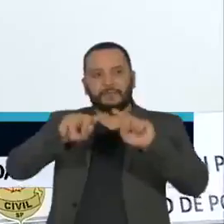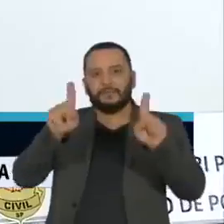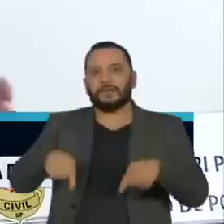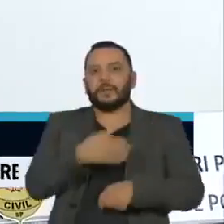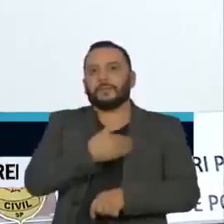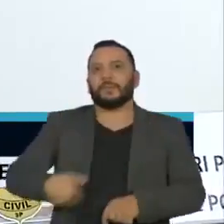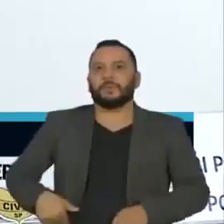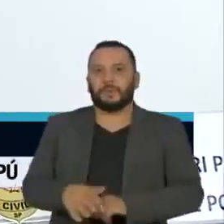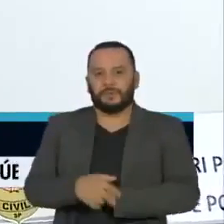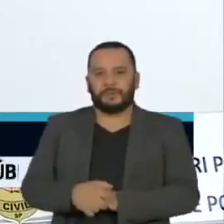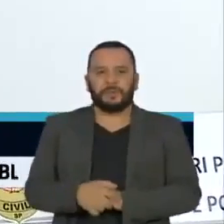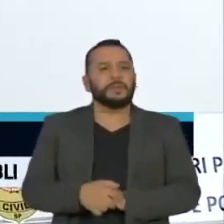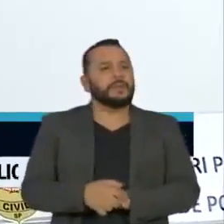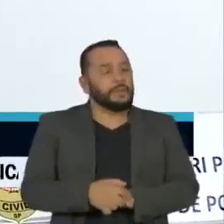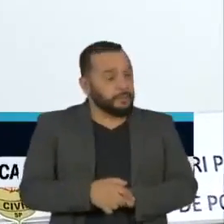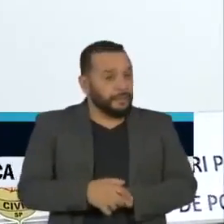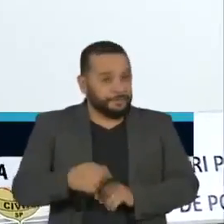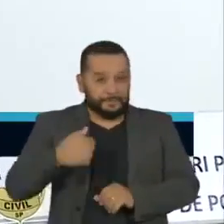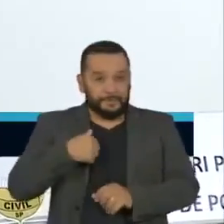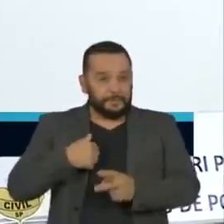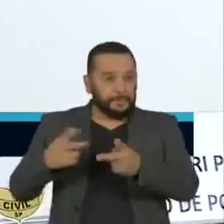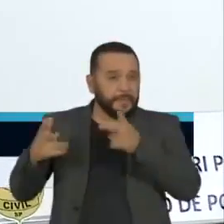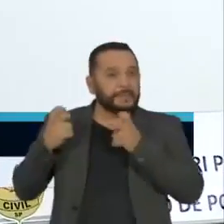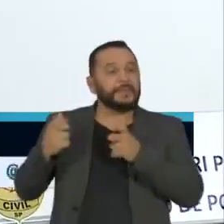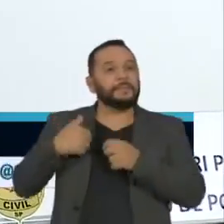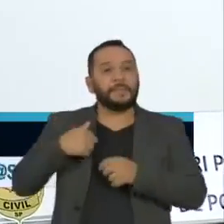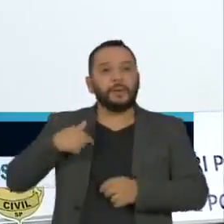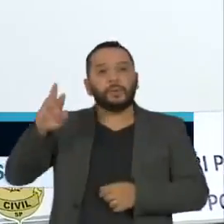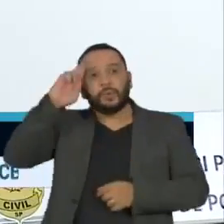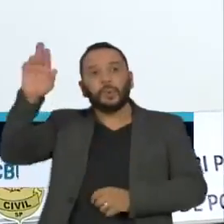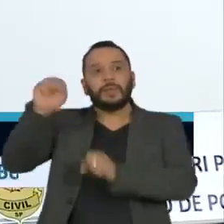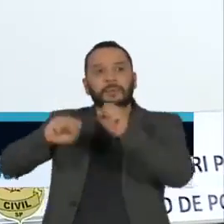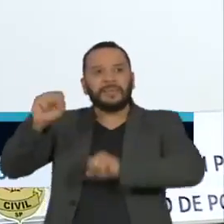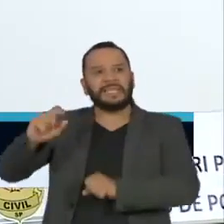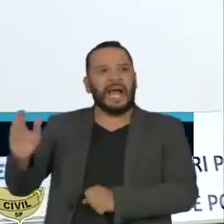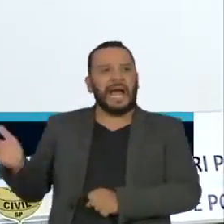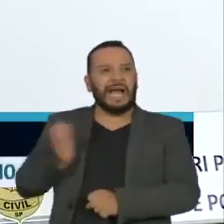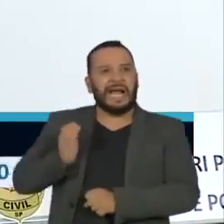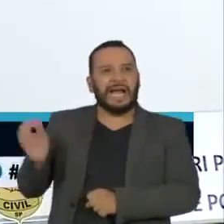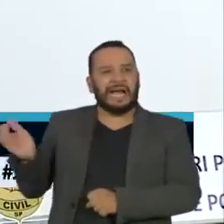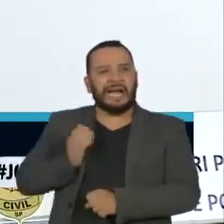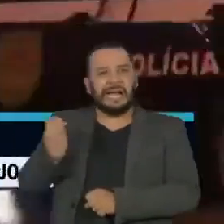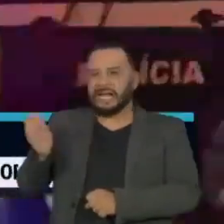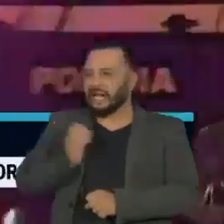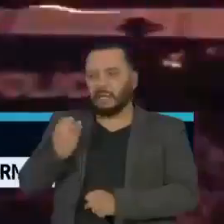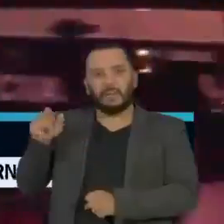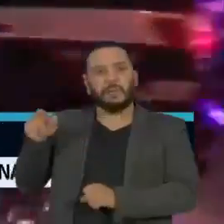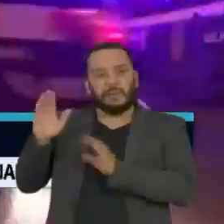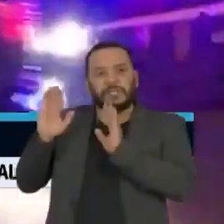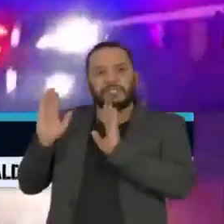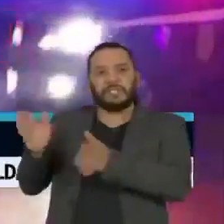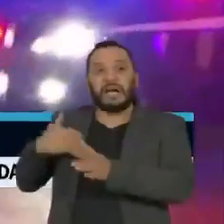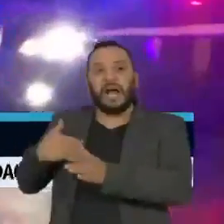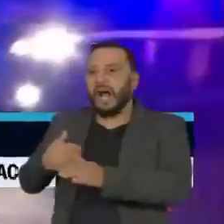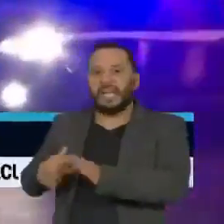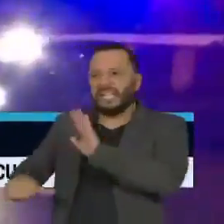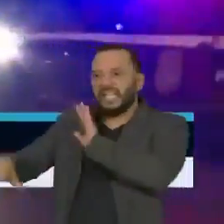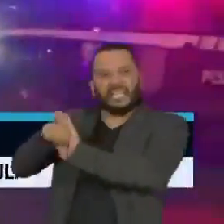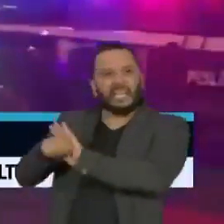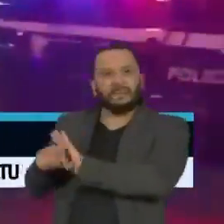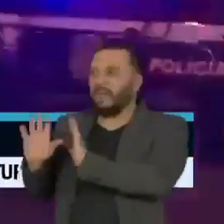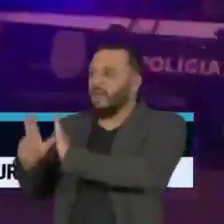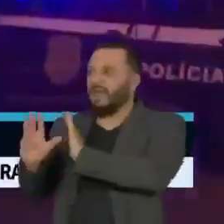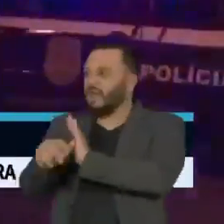Esse patrimônio ilícito adquirido era transformado num patrimônio ilícito através da aquisição